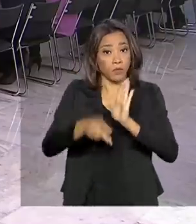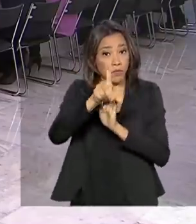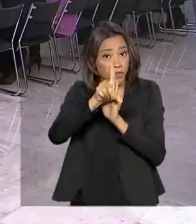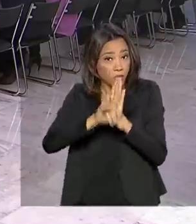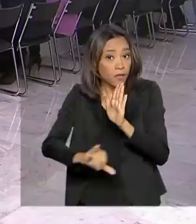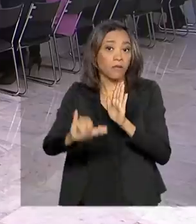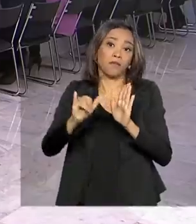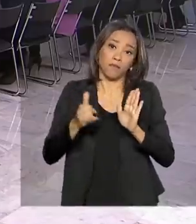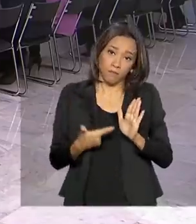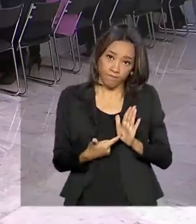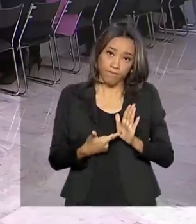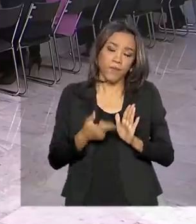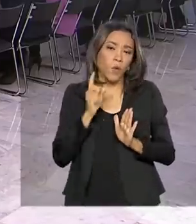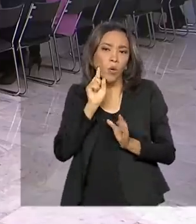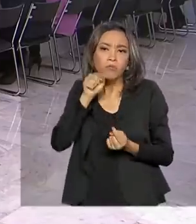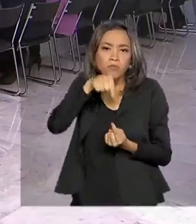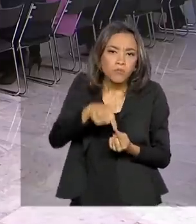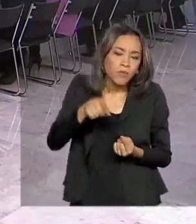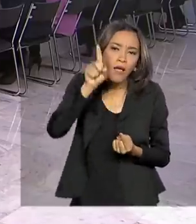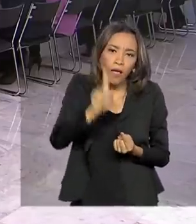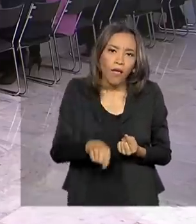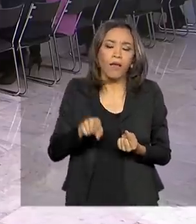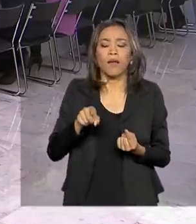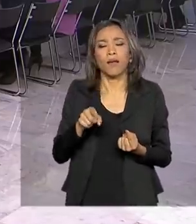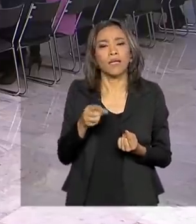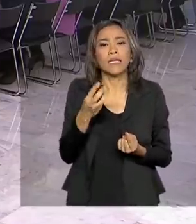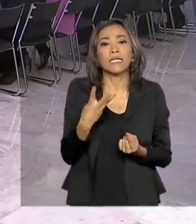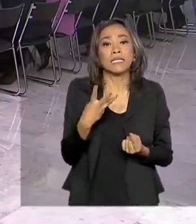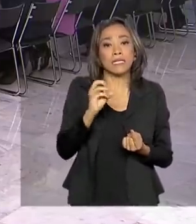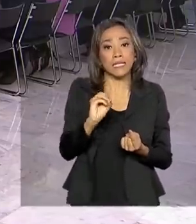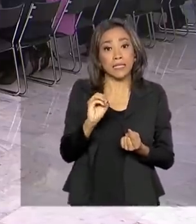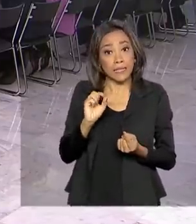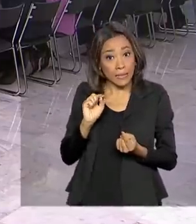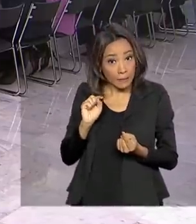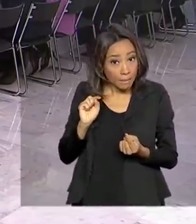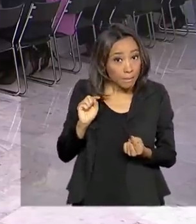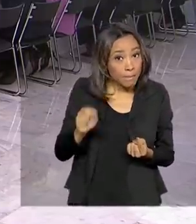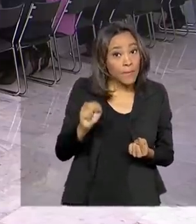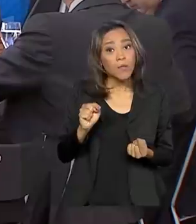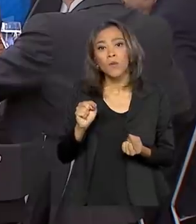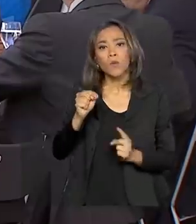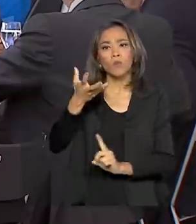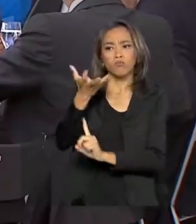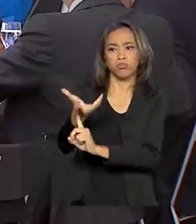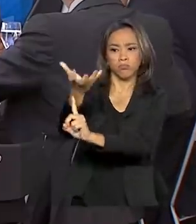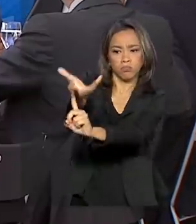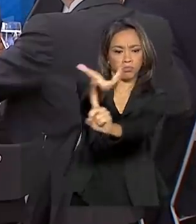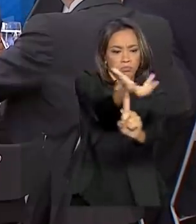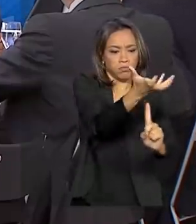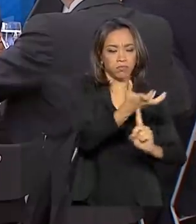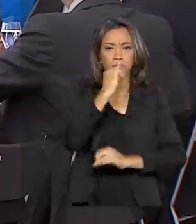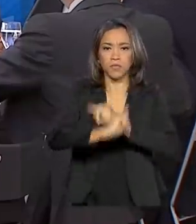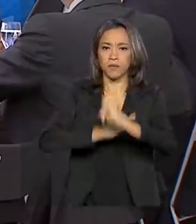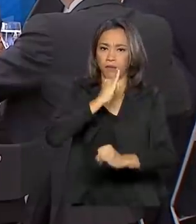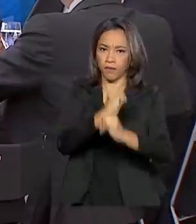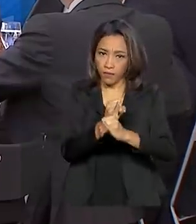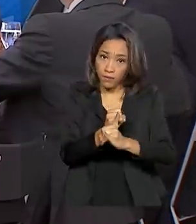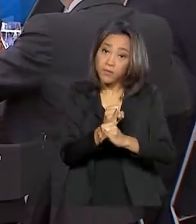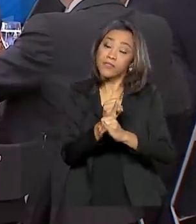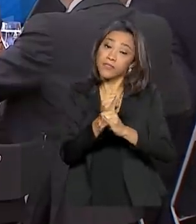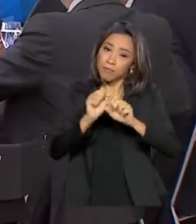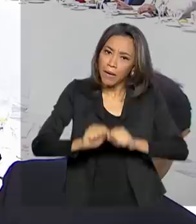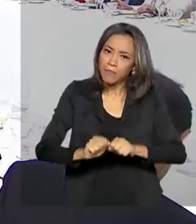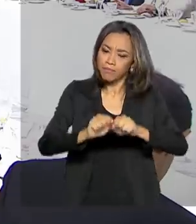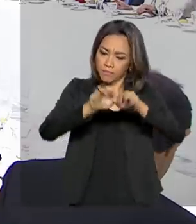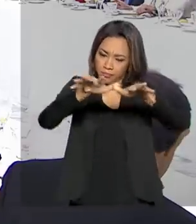rural. A ideia é levar pelo menos 30 mil torres de internet para áreas rurais e assim ampliar o